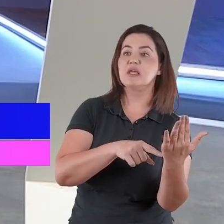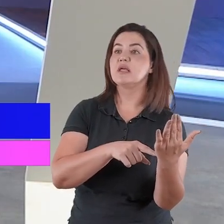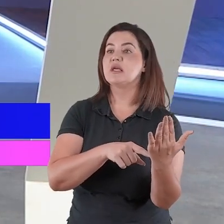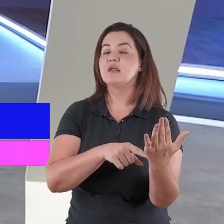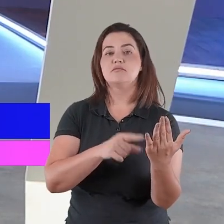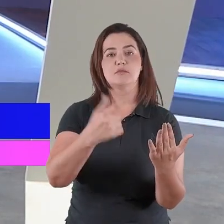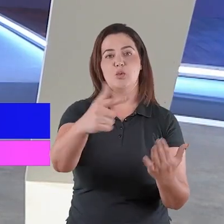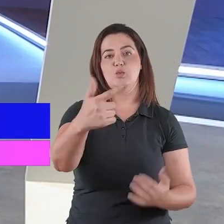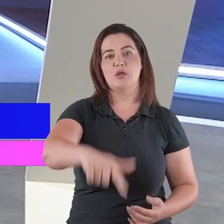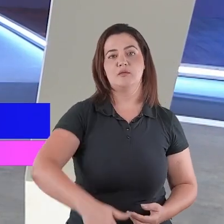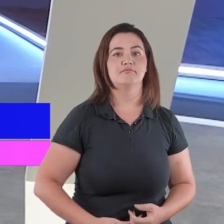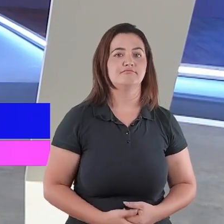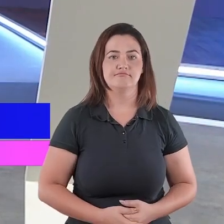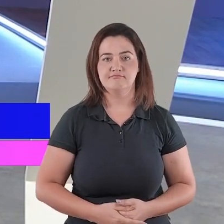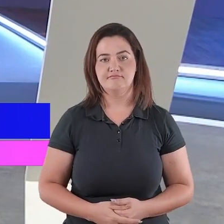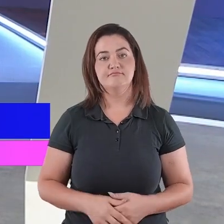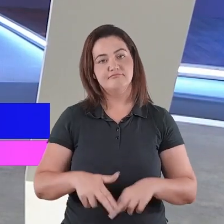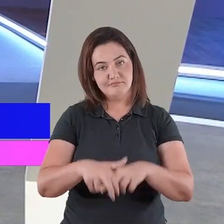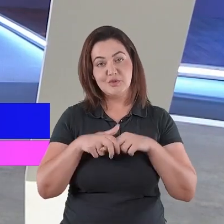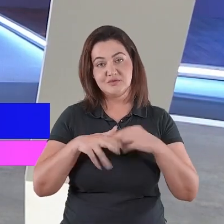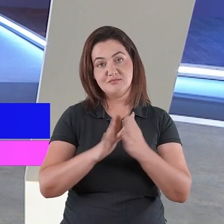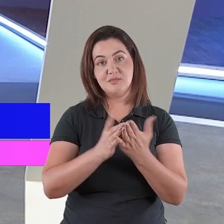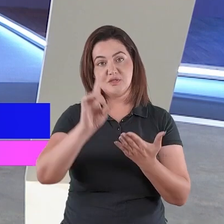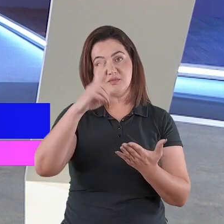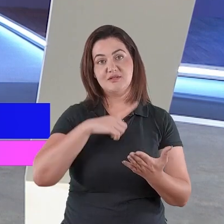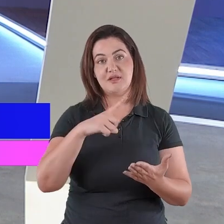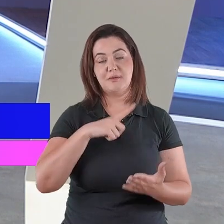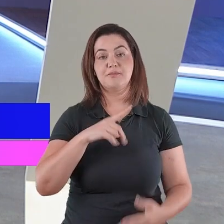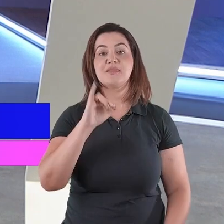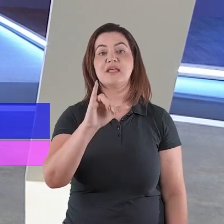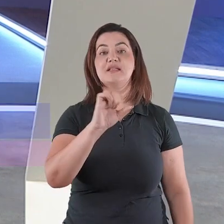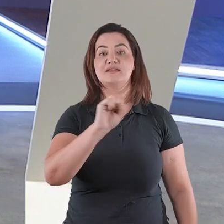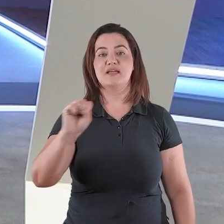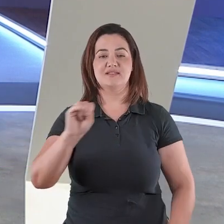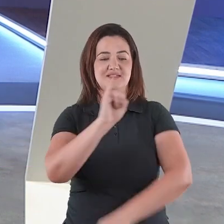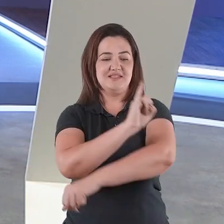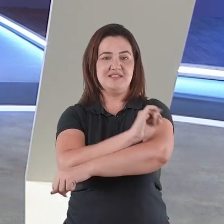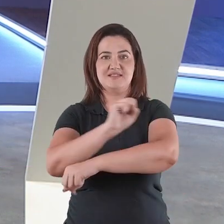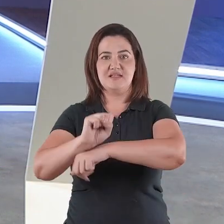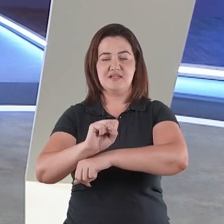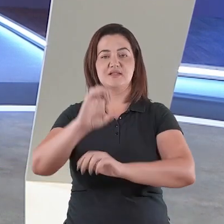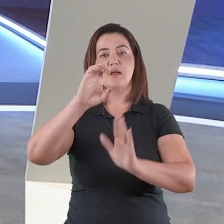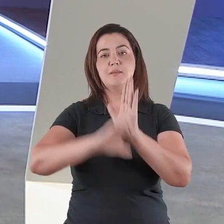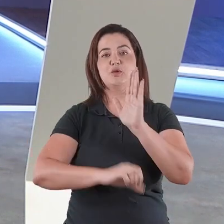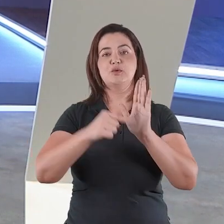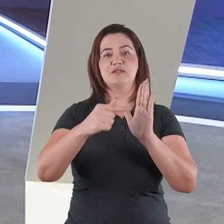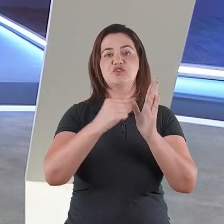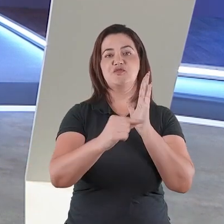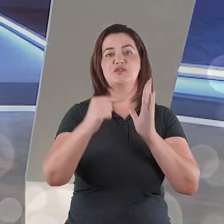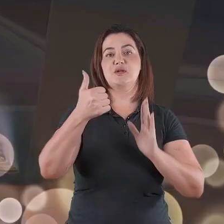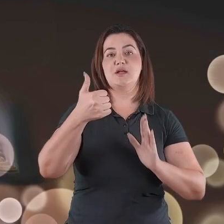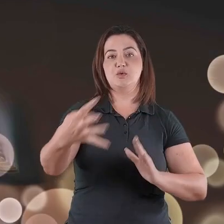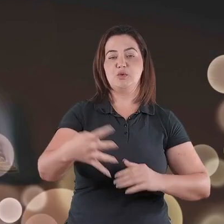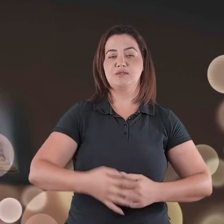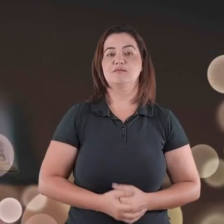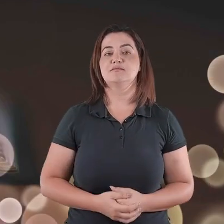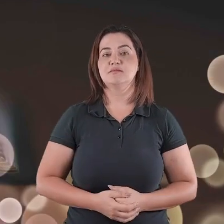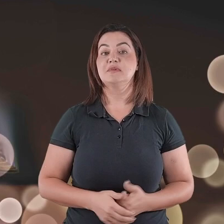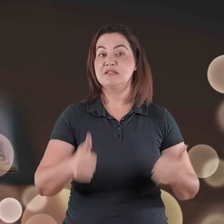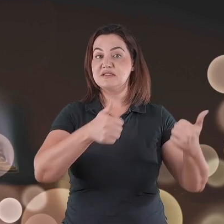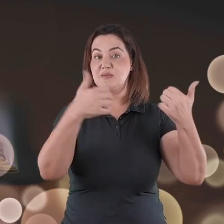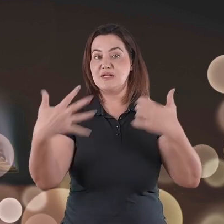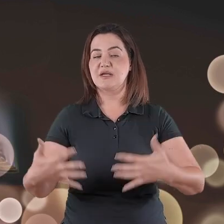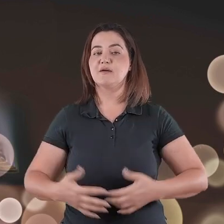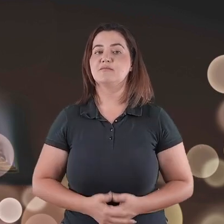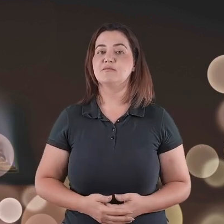e a prova disso, nós vemos na própria palavra de Deus, Isaías 7,14 traz uma outra evidência, portanto, o Senhor